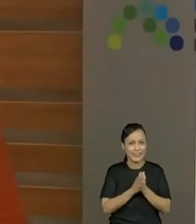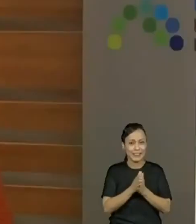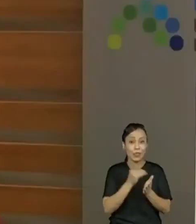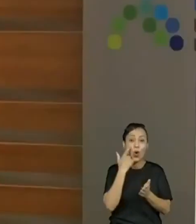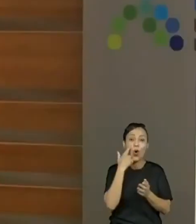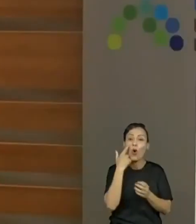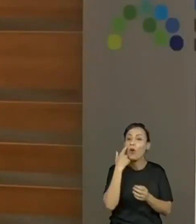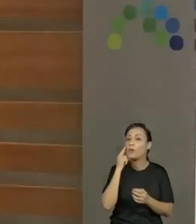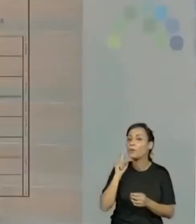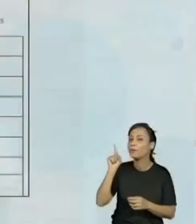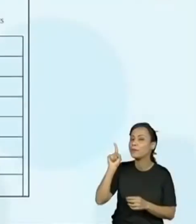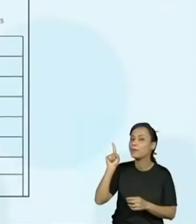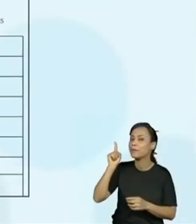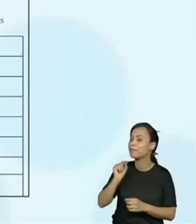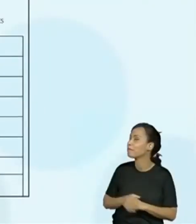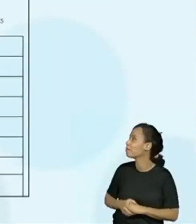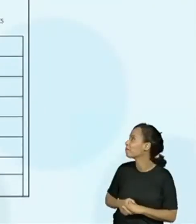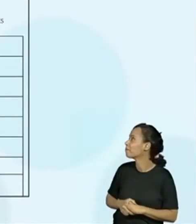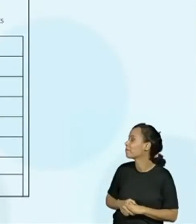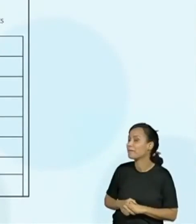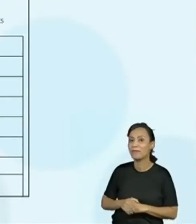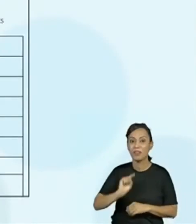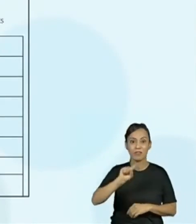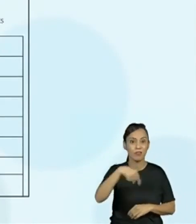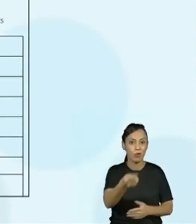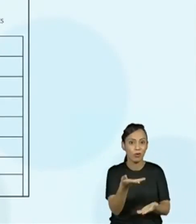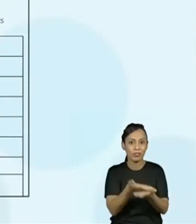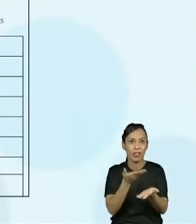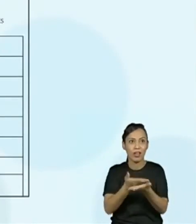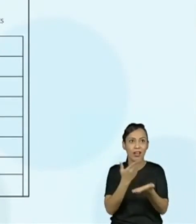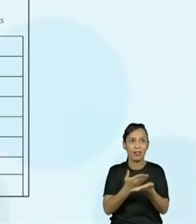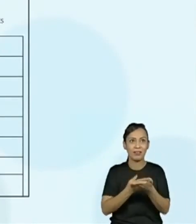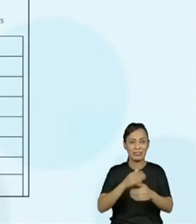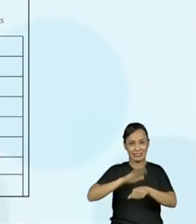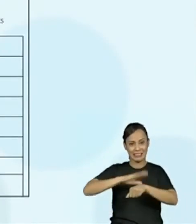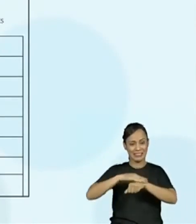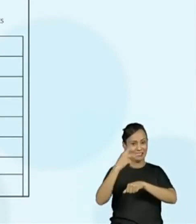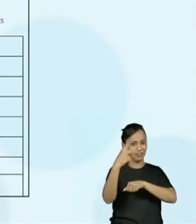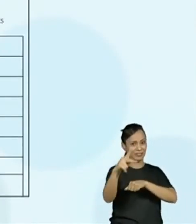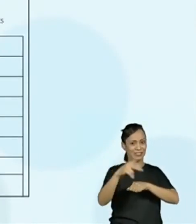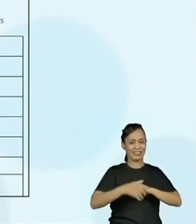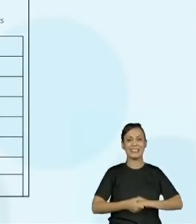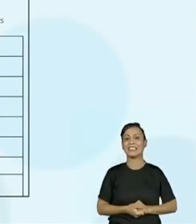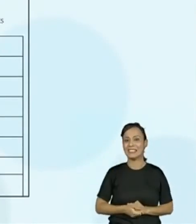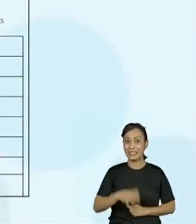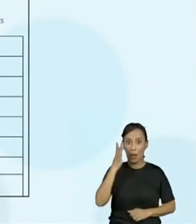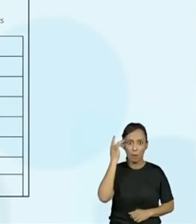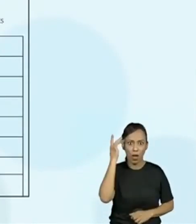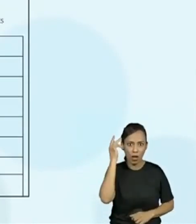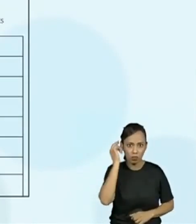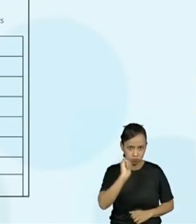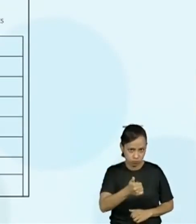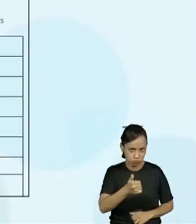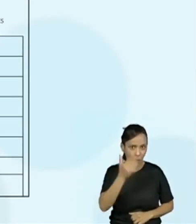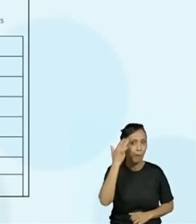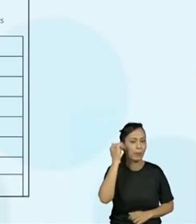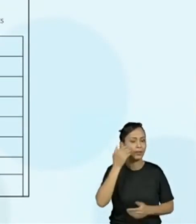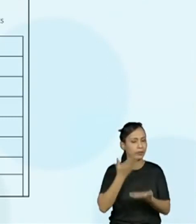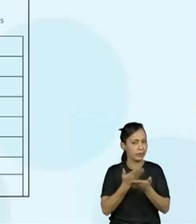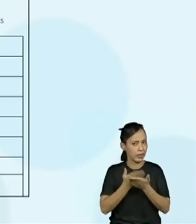lá em cima, para a próxima aula. A próxima aula, amanhã. Amanhã, próxima aula, amanhã.